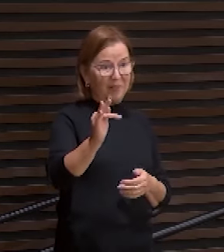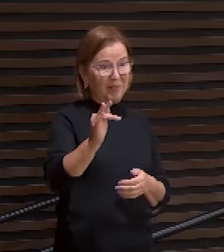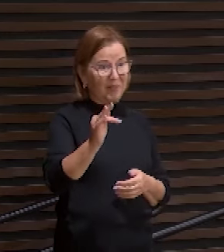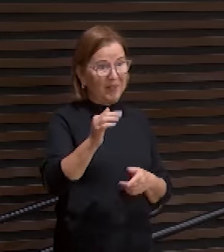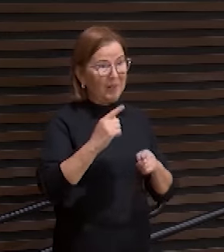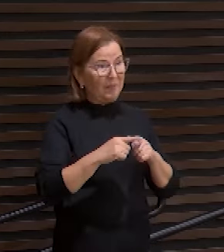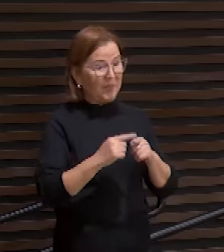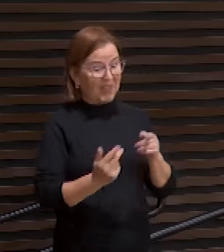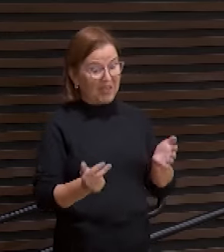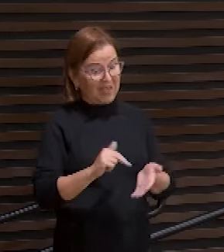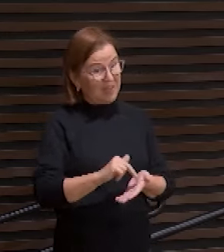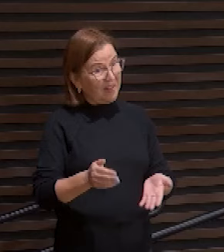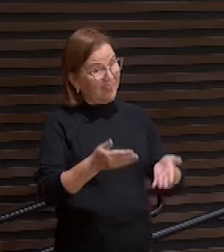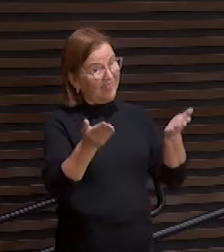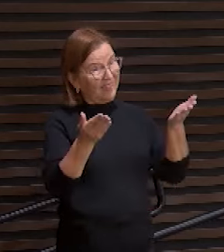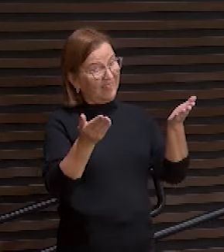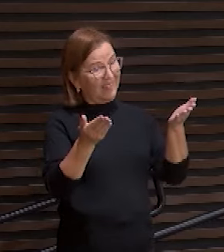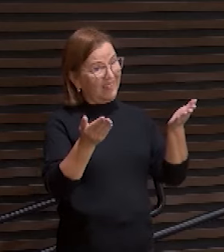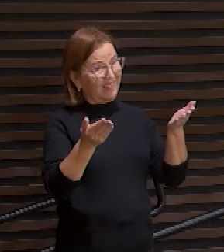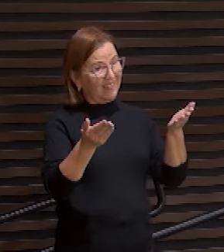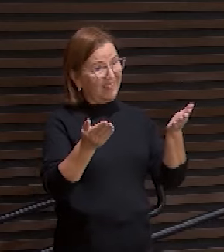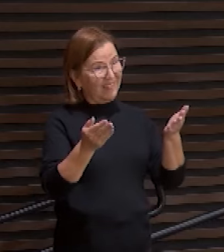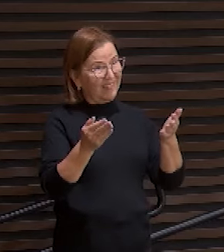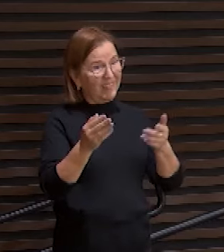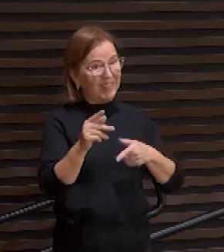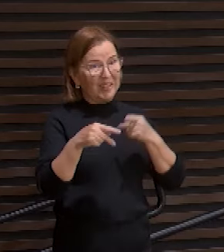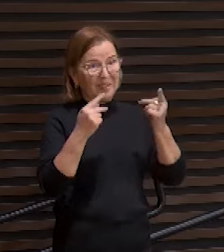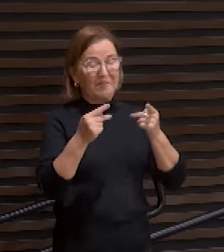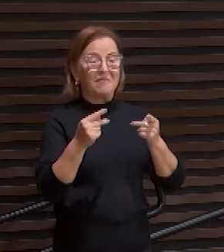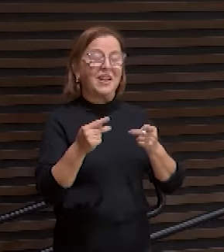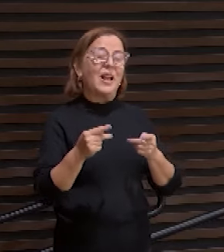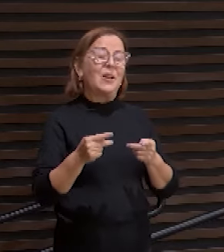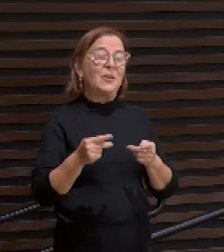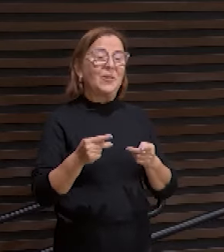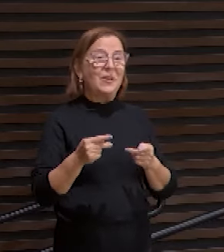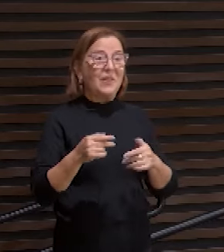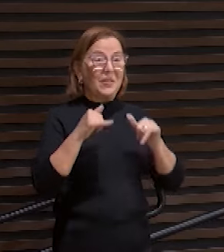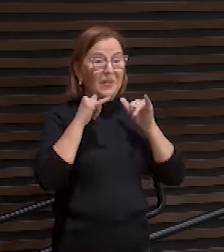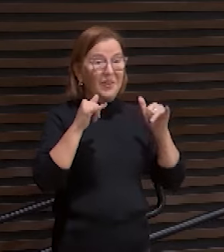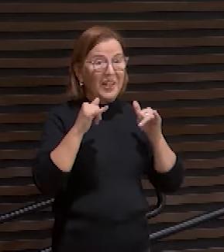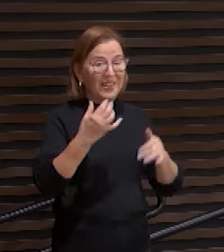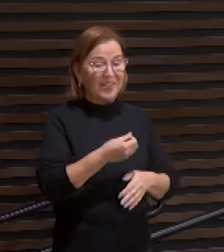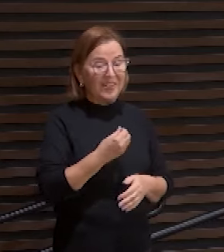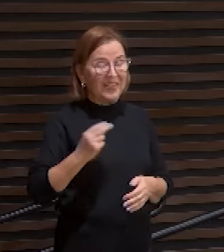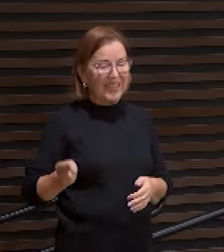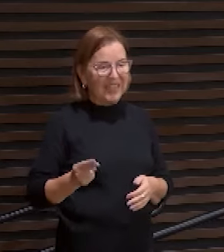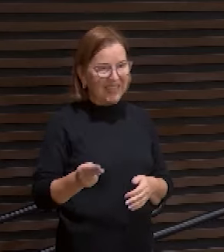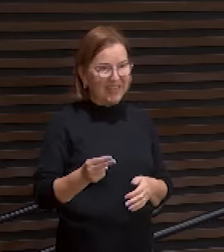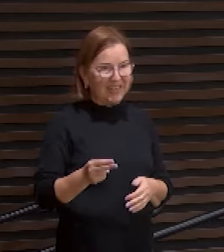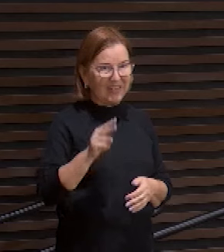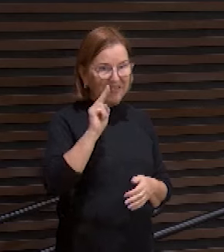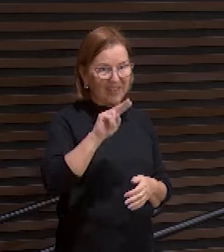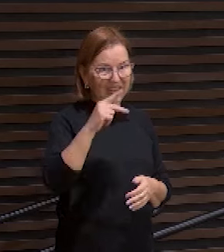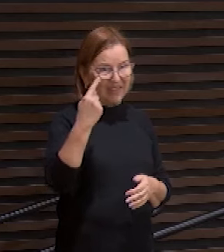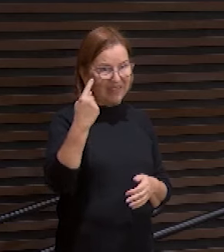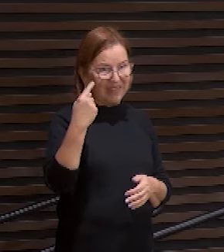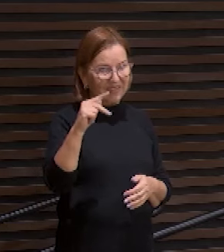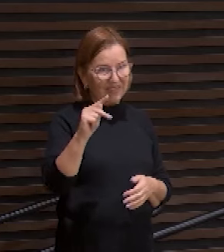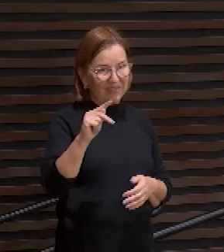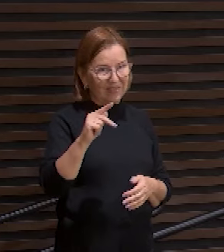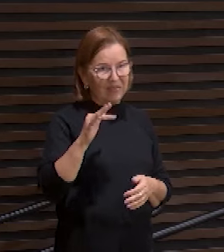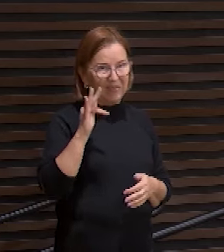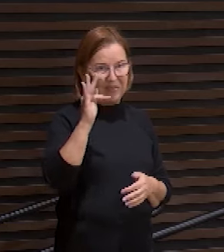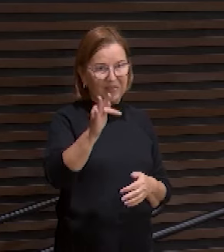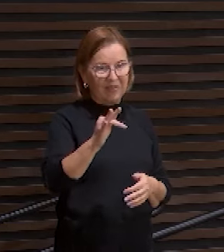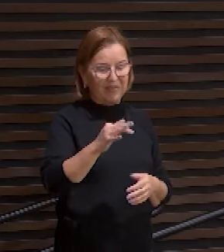e ele também está falando aqui irmãos um pré-anúncio da vida eterna ele verá a sua posteridade e prolongará os seus dias